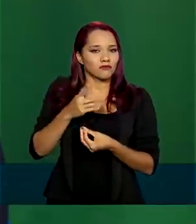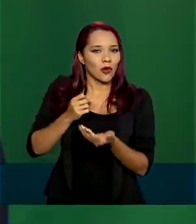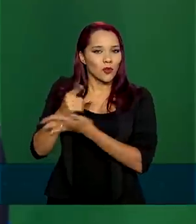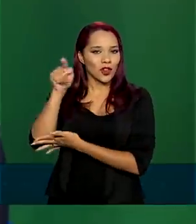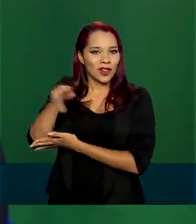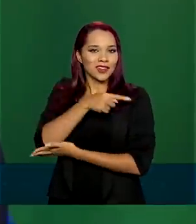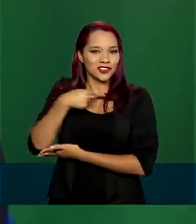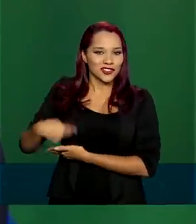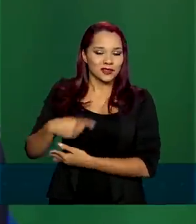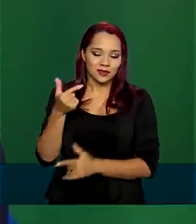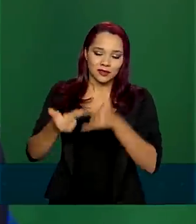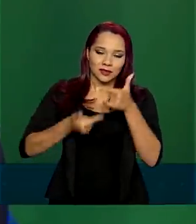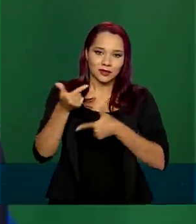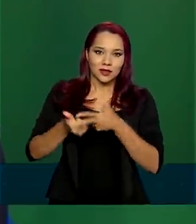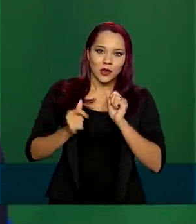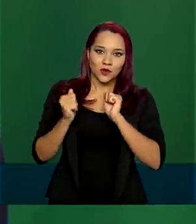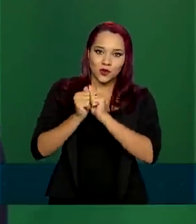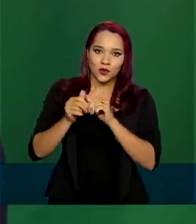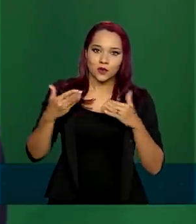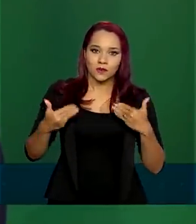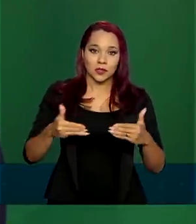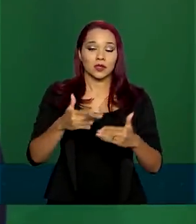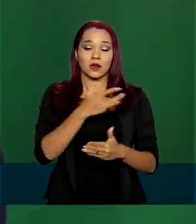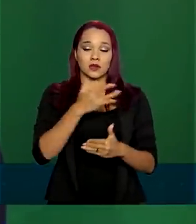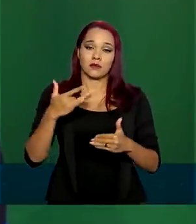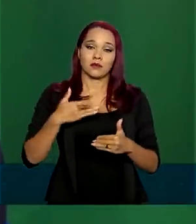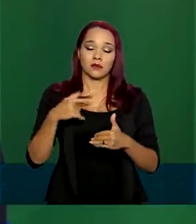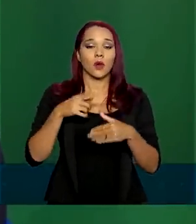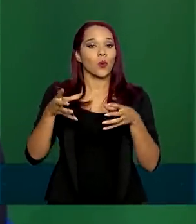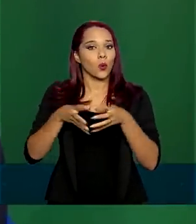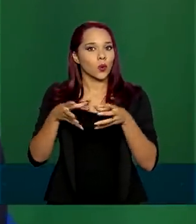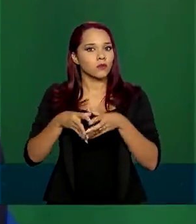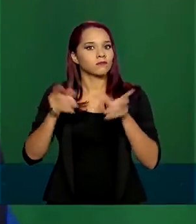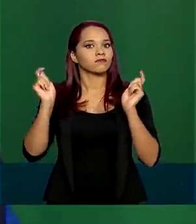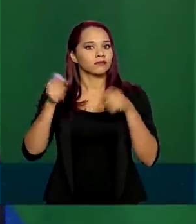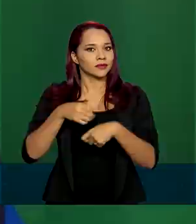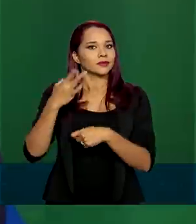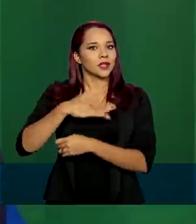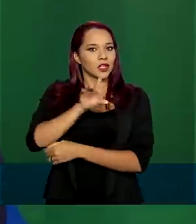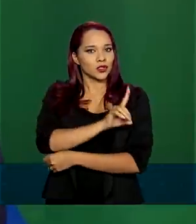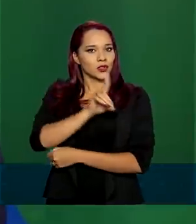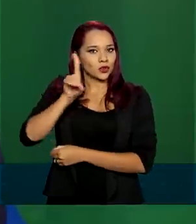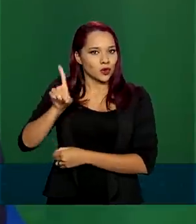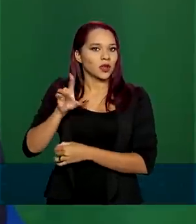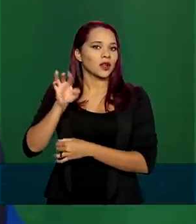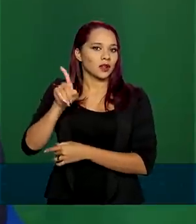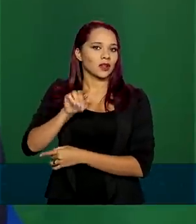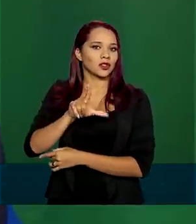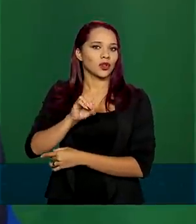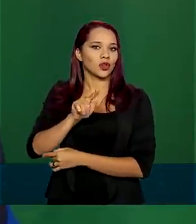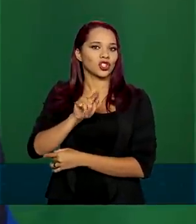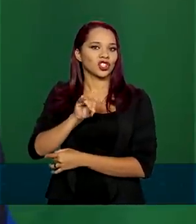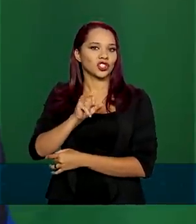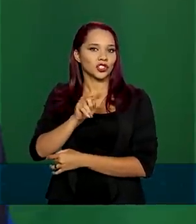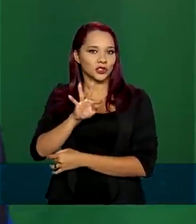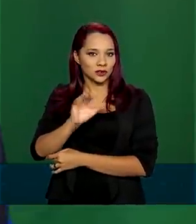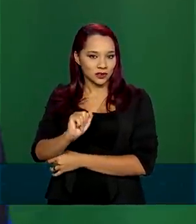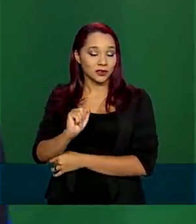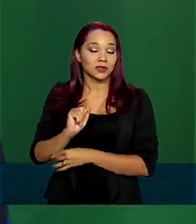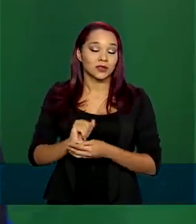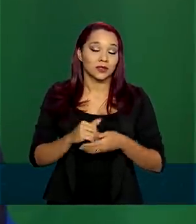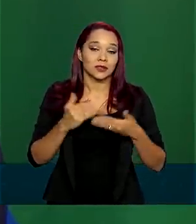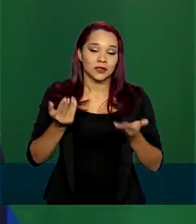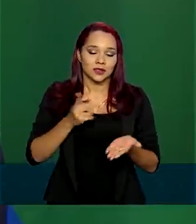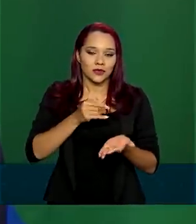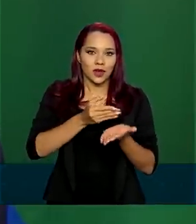trabalhando em estreita colaboração com o Ministério da Saúde, que tem uma equipe competente lá na diretoria de logística. E vamos